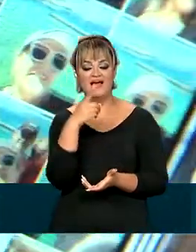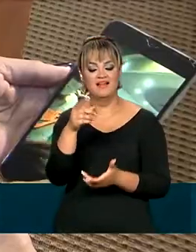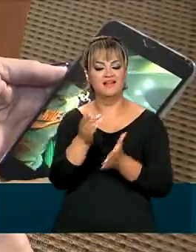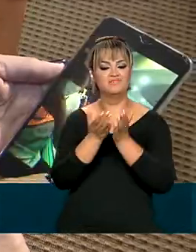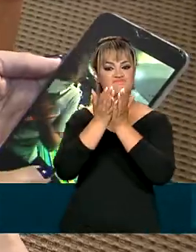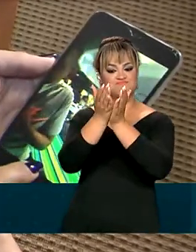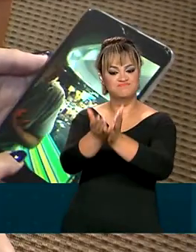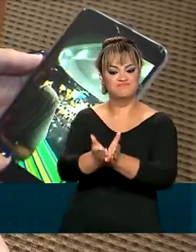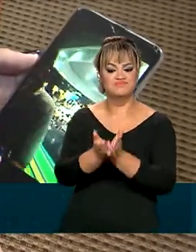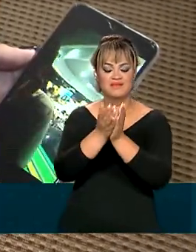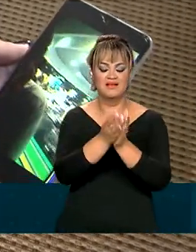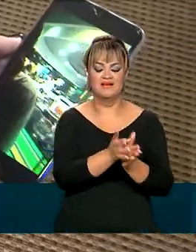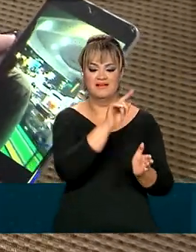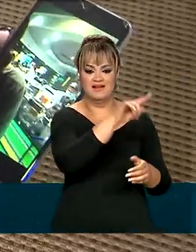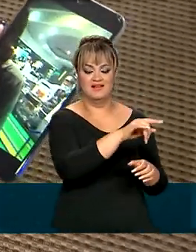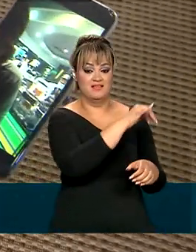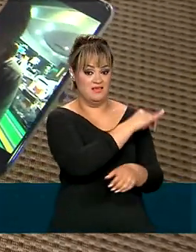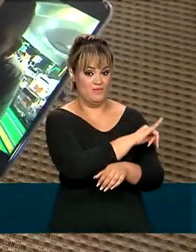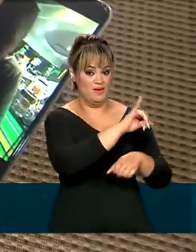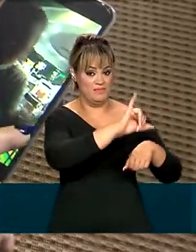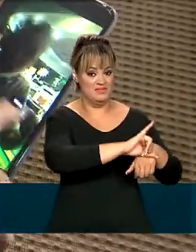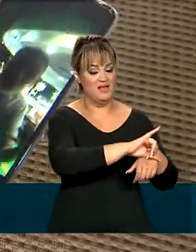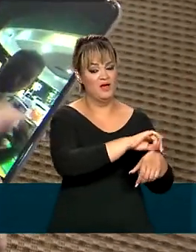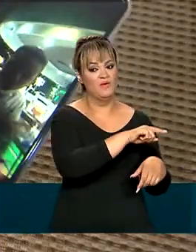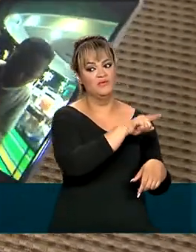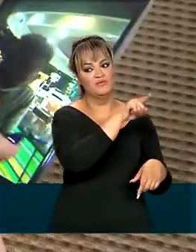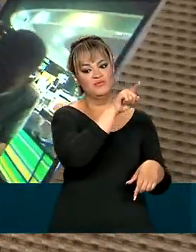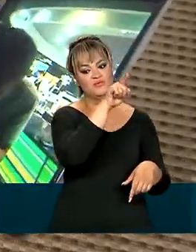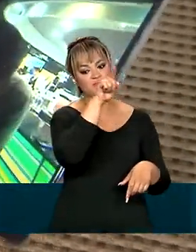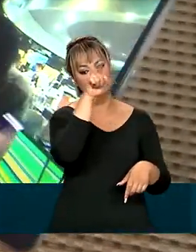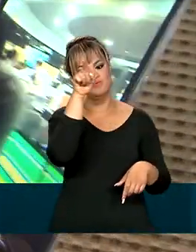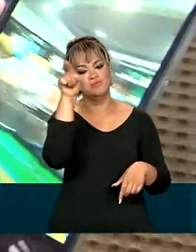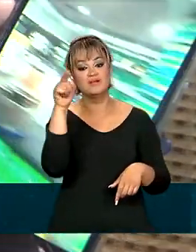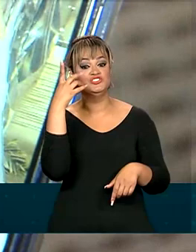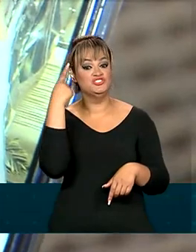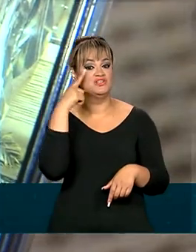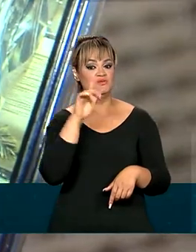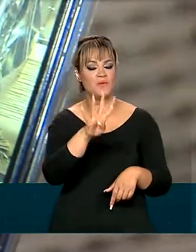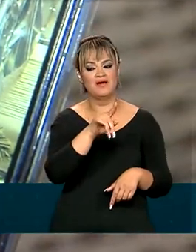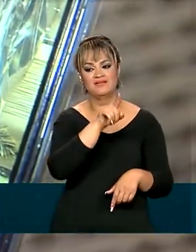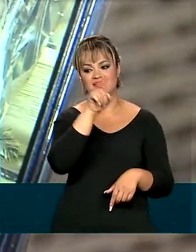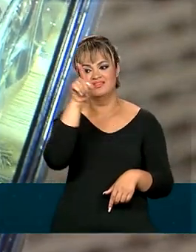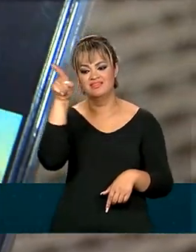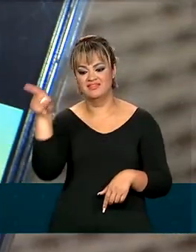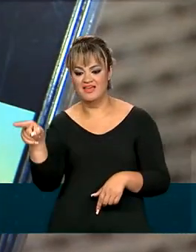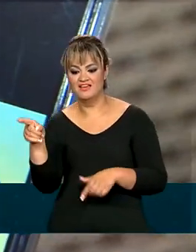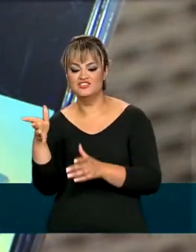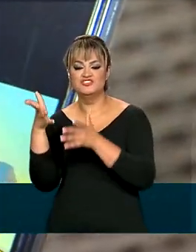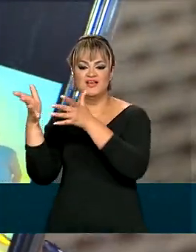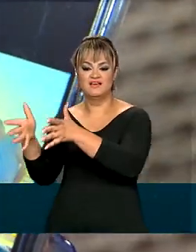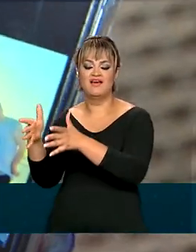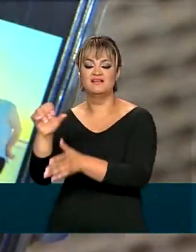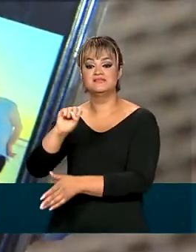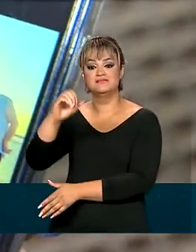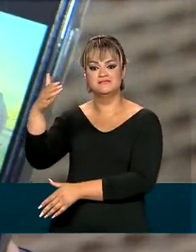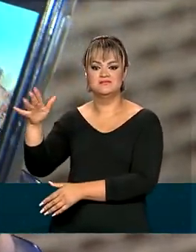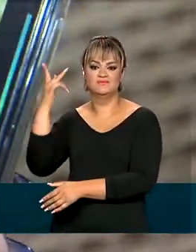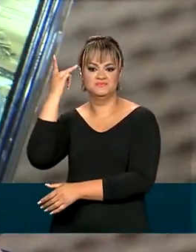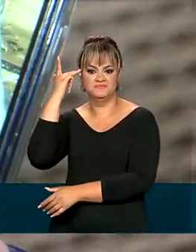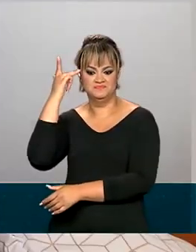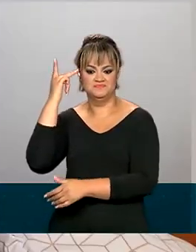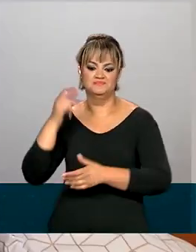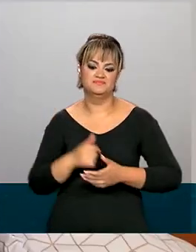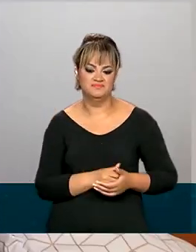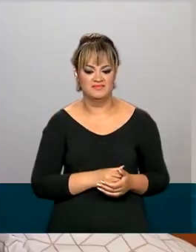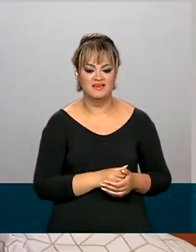cruzeiro que saiu da capital do Rio de Janeiro e navegou por quatro dias até desembarcar na cidade de Santos, em São